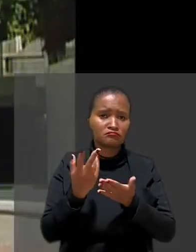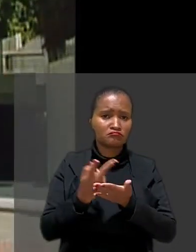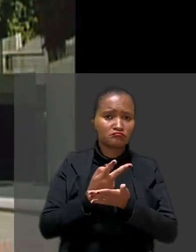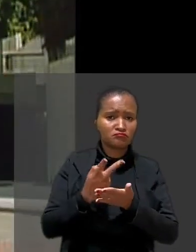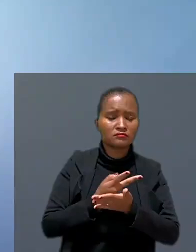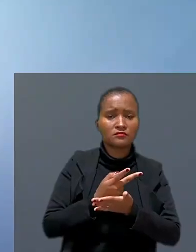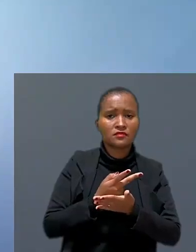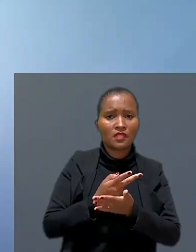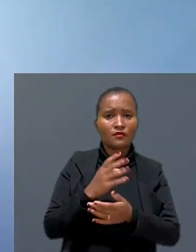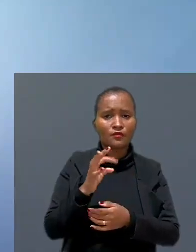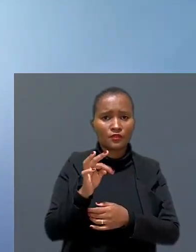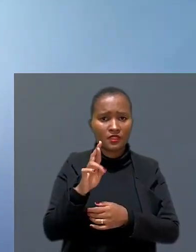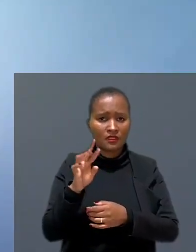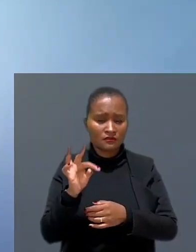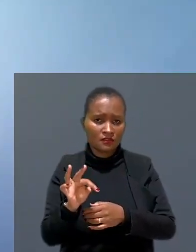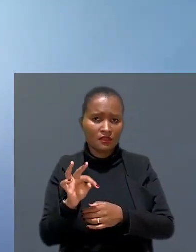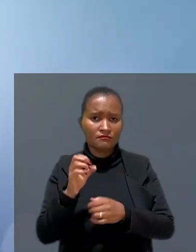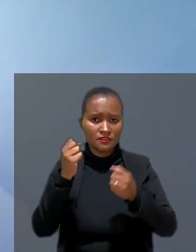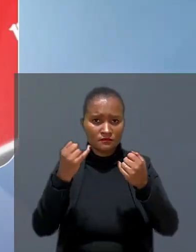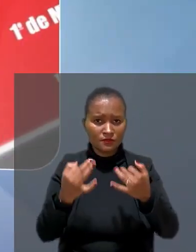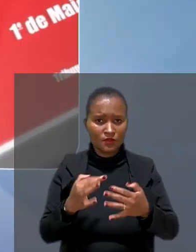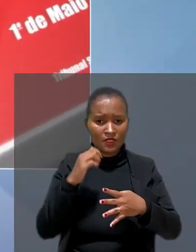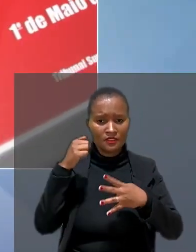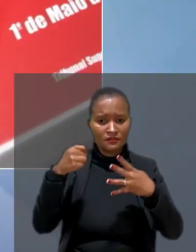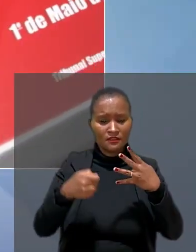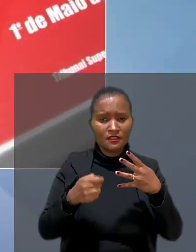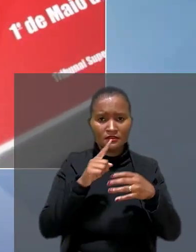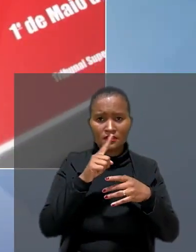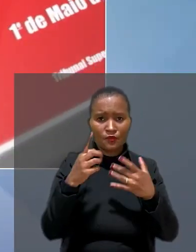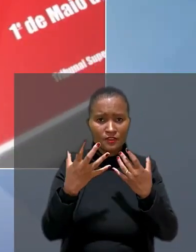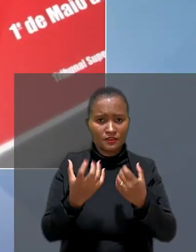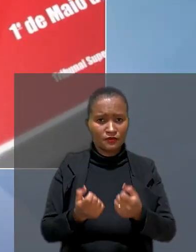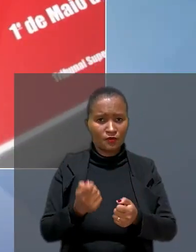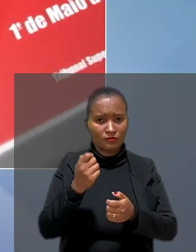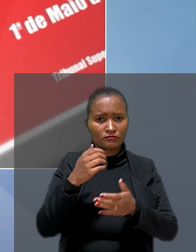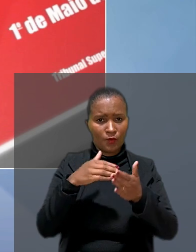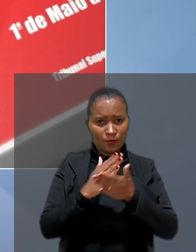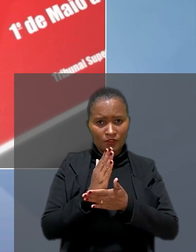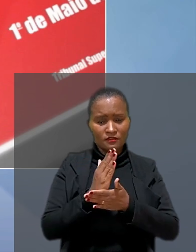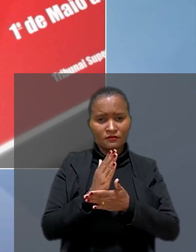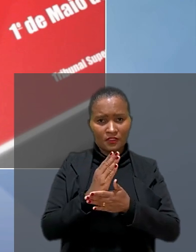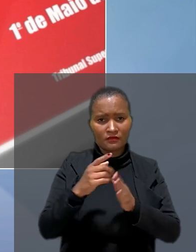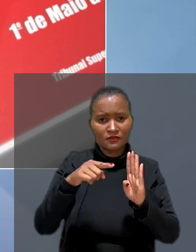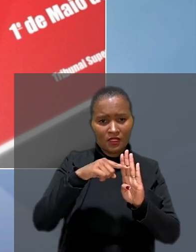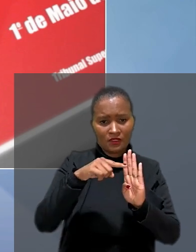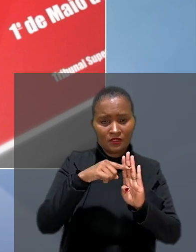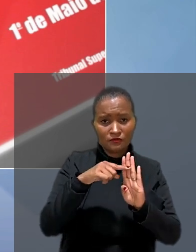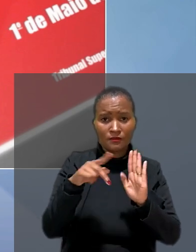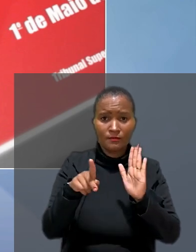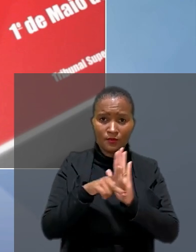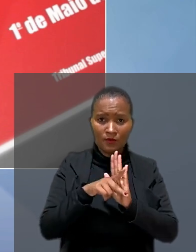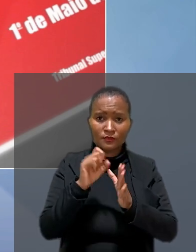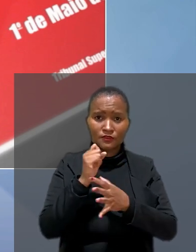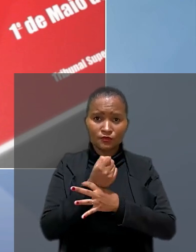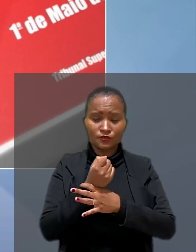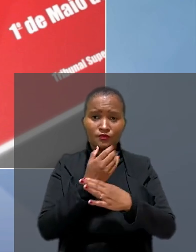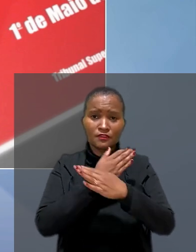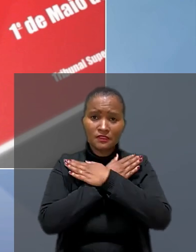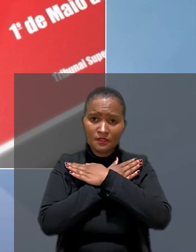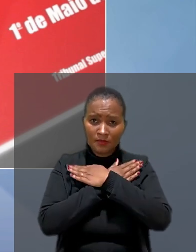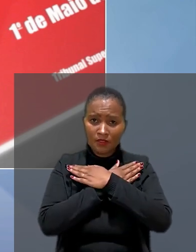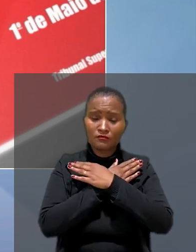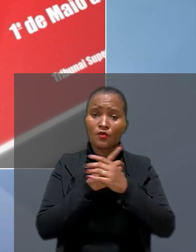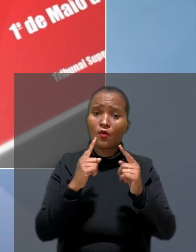improcedente. O TRT explicou que a sentença que negou a homologação da cláusula relacionada ao seguro-desemprego